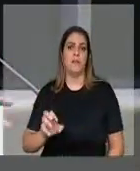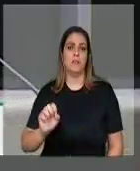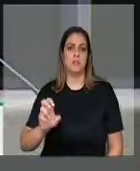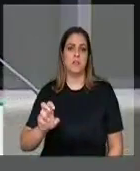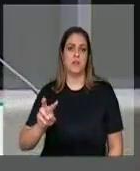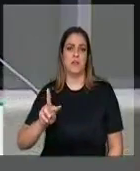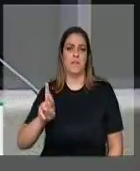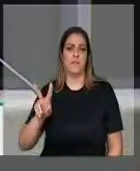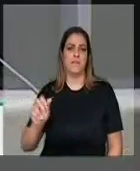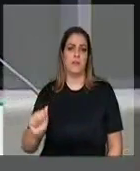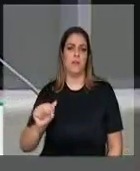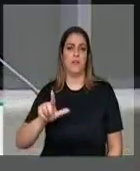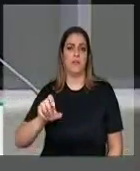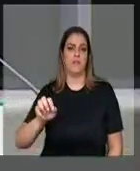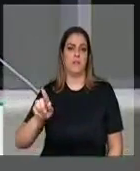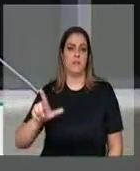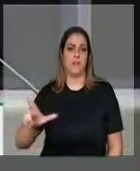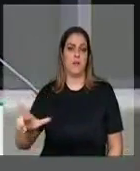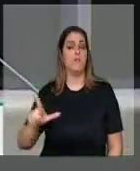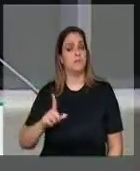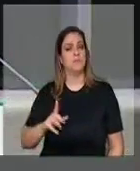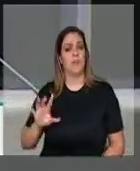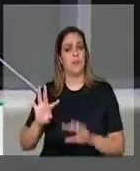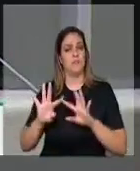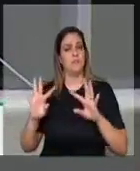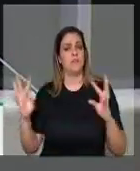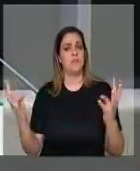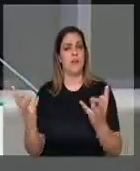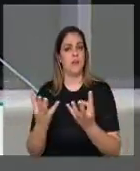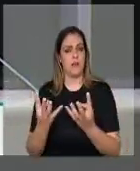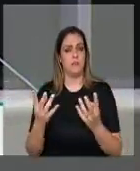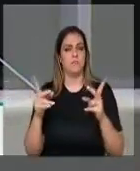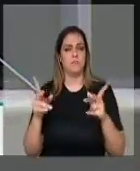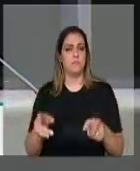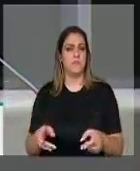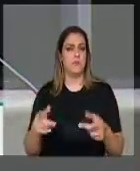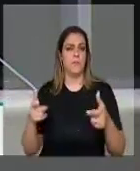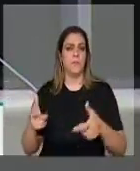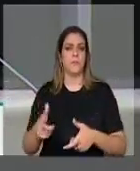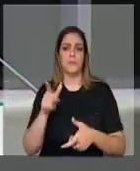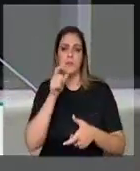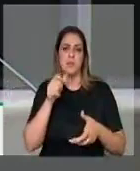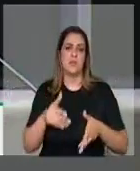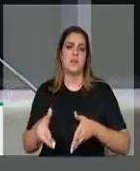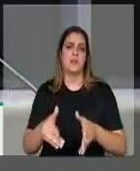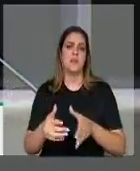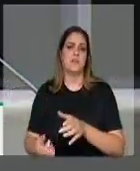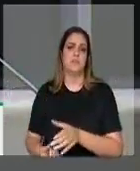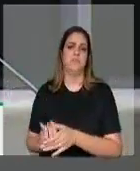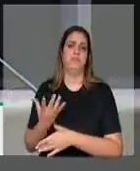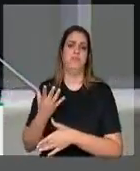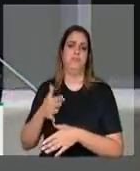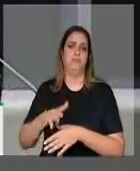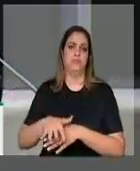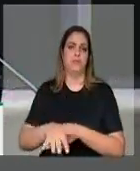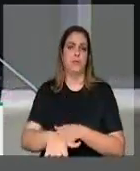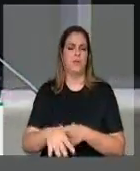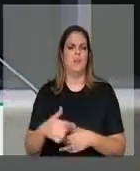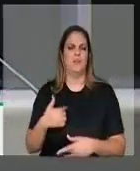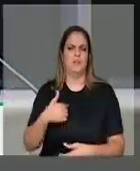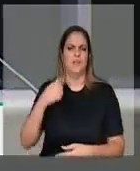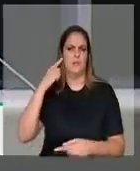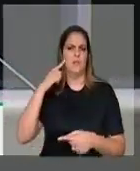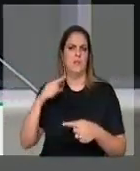cercadas, igualzinho é as nascentes. As nascentes eu concordo